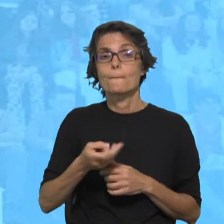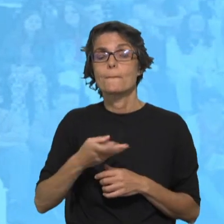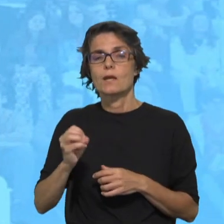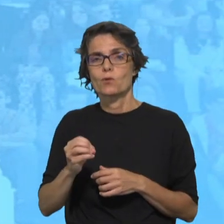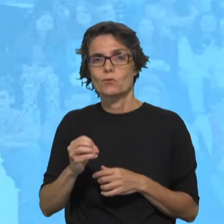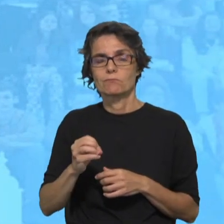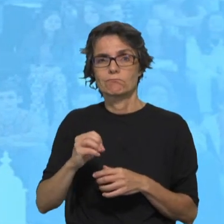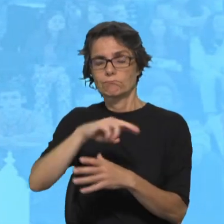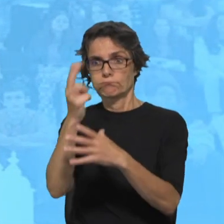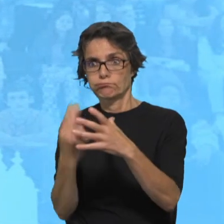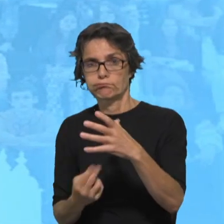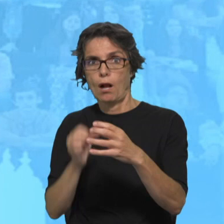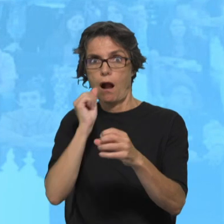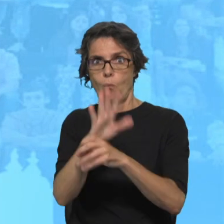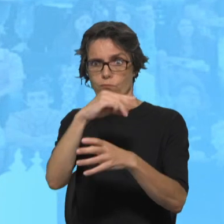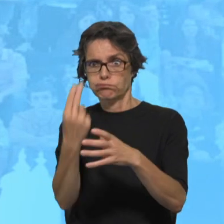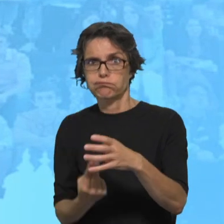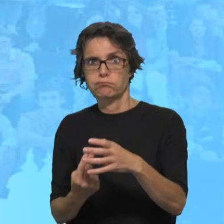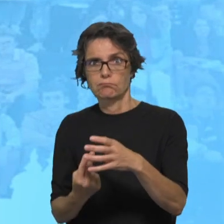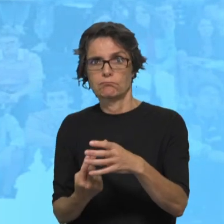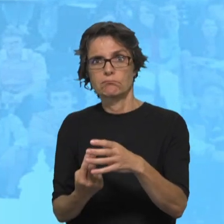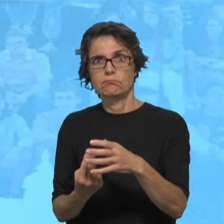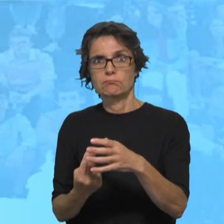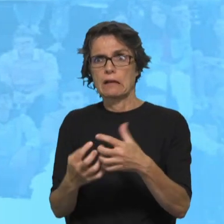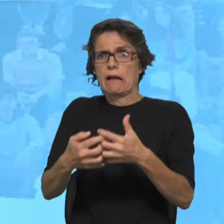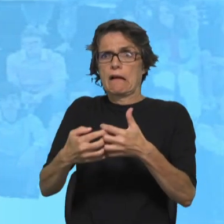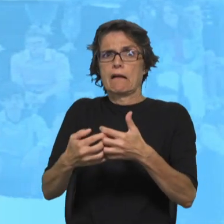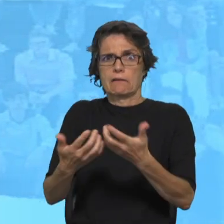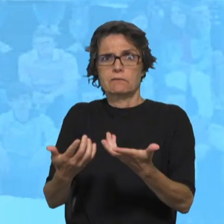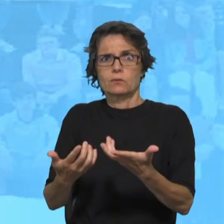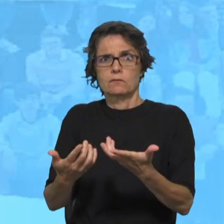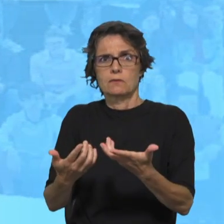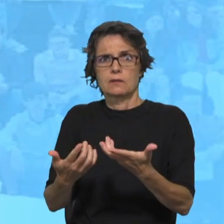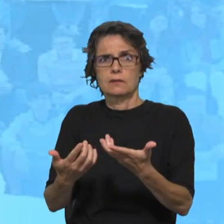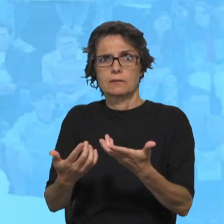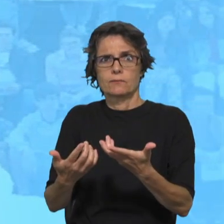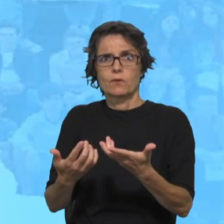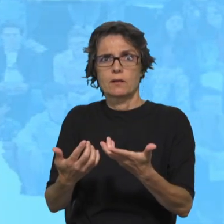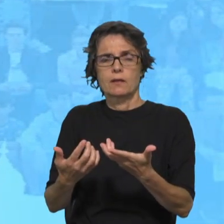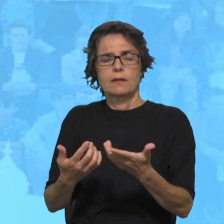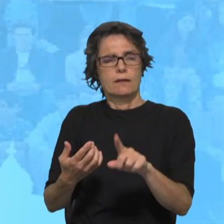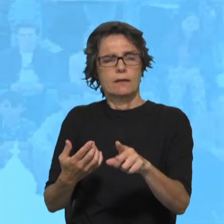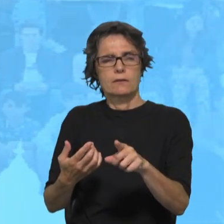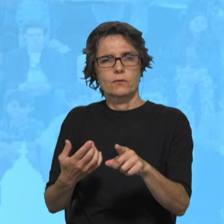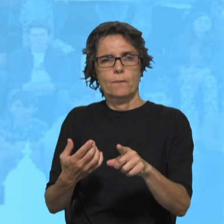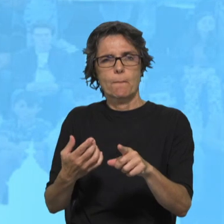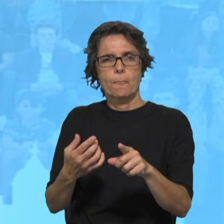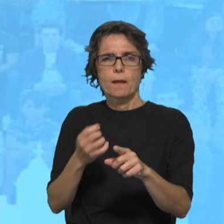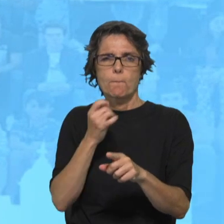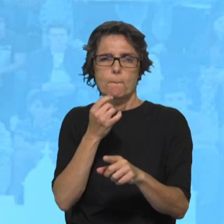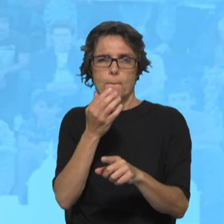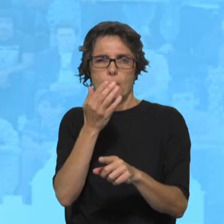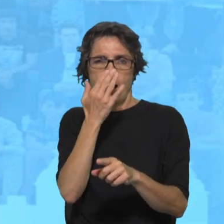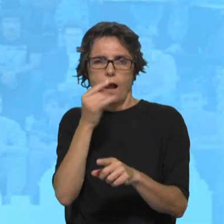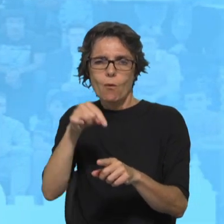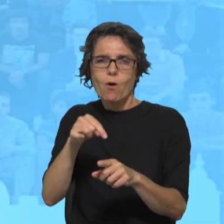afunda nas águas e é algo que podemos estabelecer paralelismos diversos, não